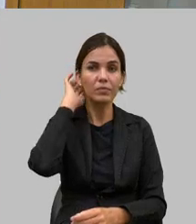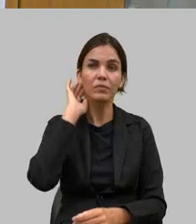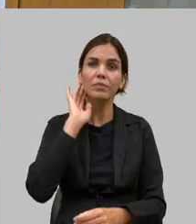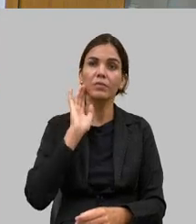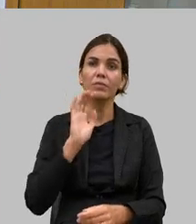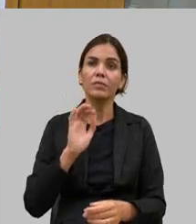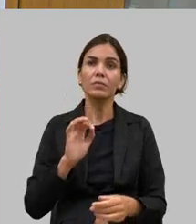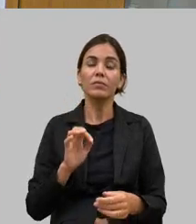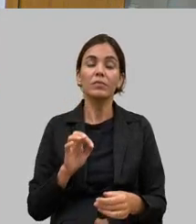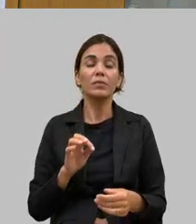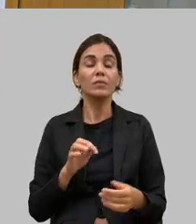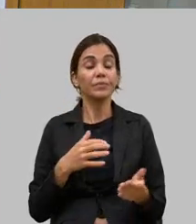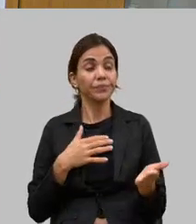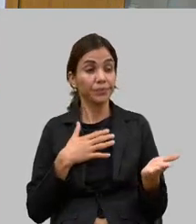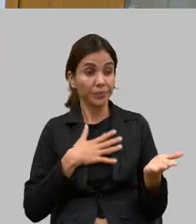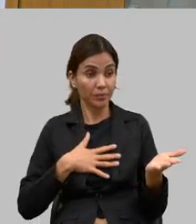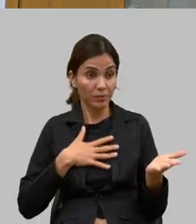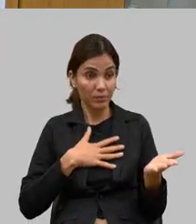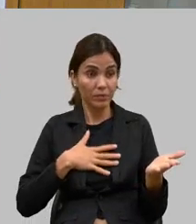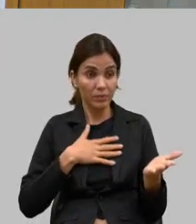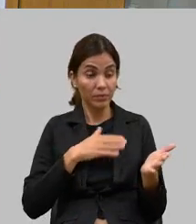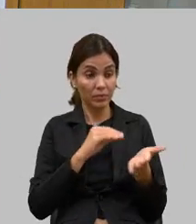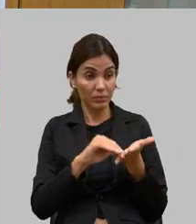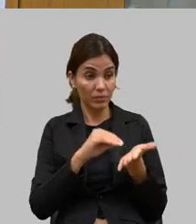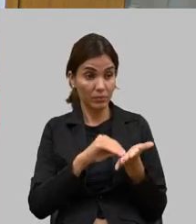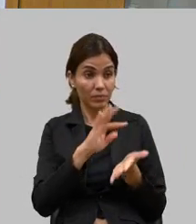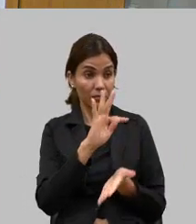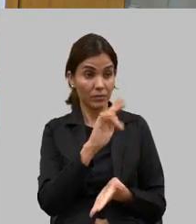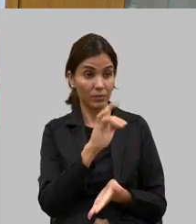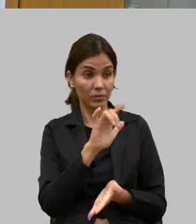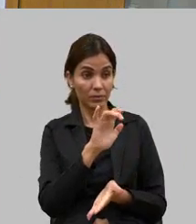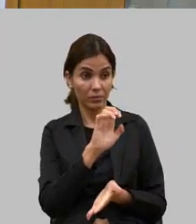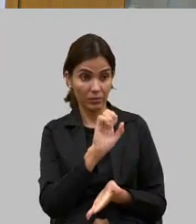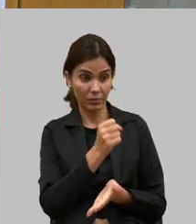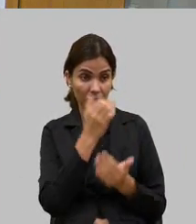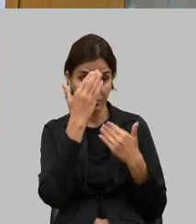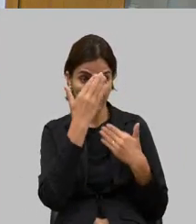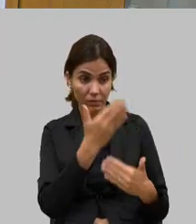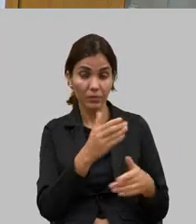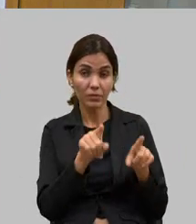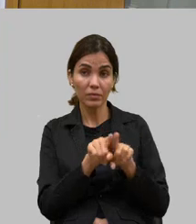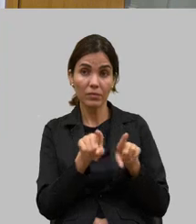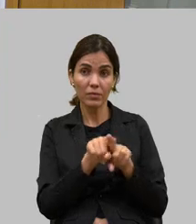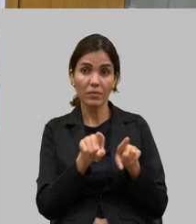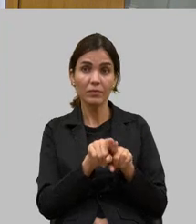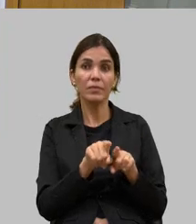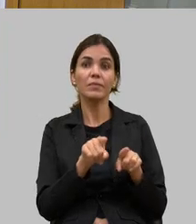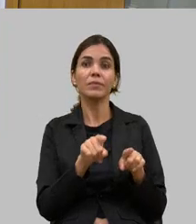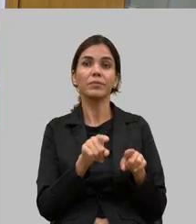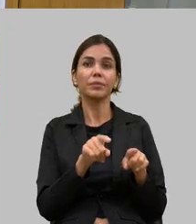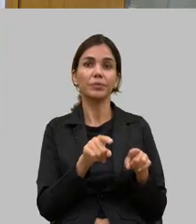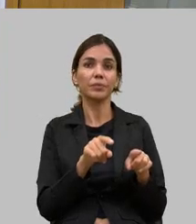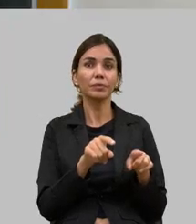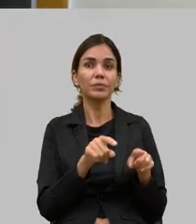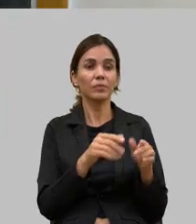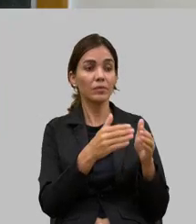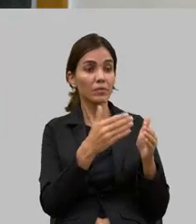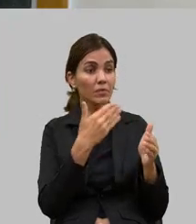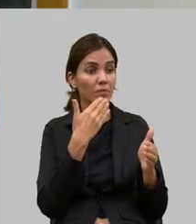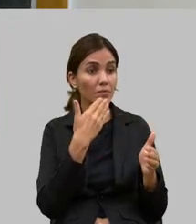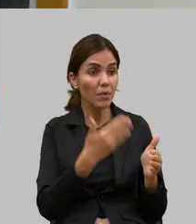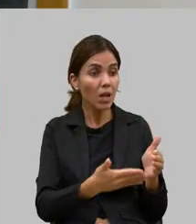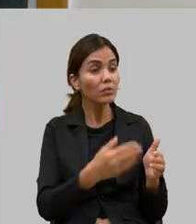prezado secretário Thales assim eu agradeço e já solicito a vossa excelência que também faça um diálogo com a